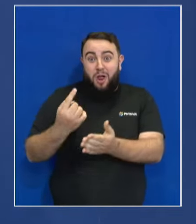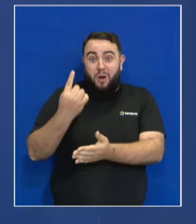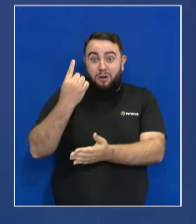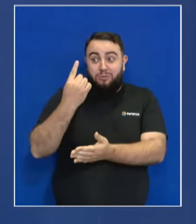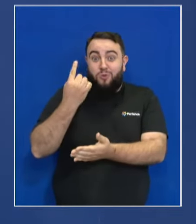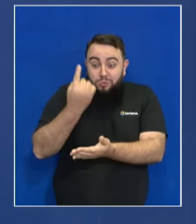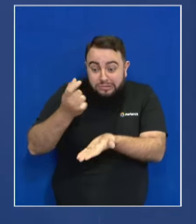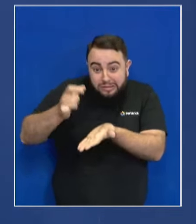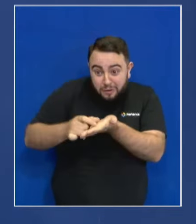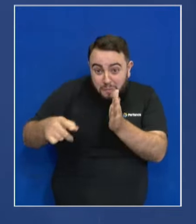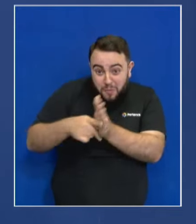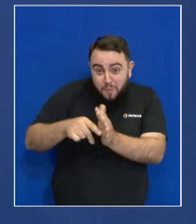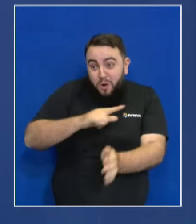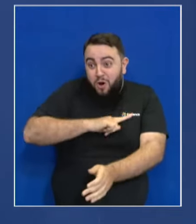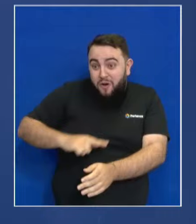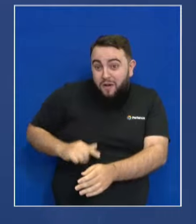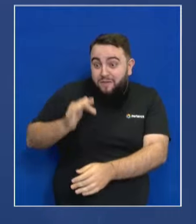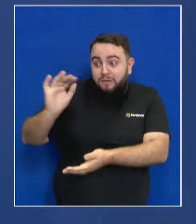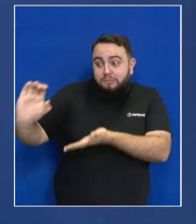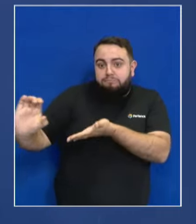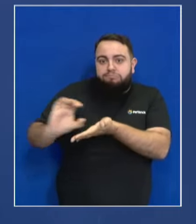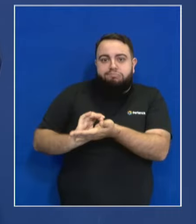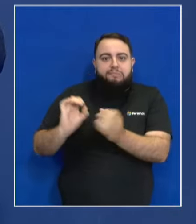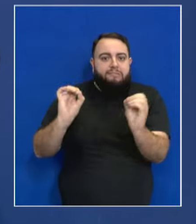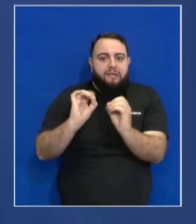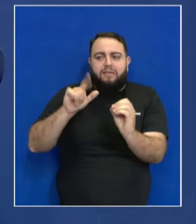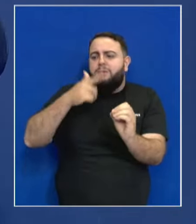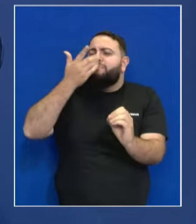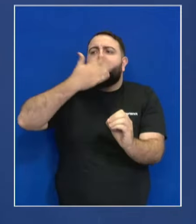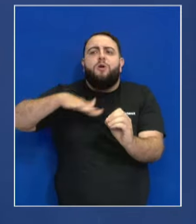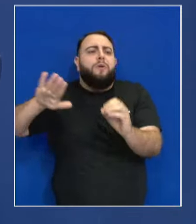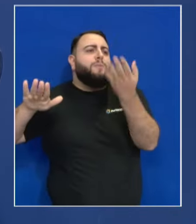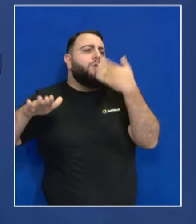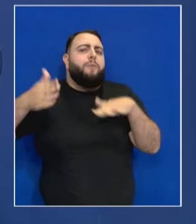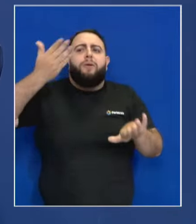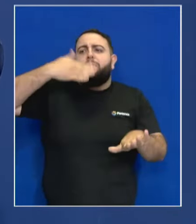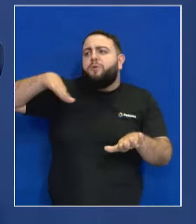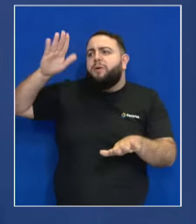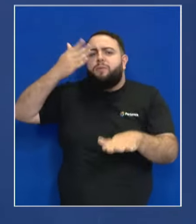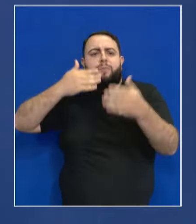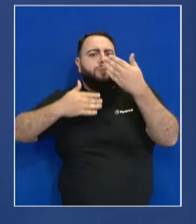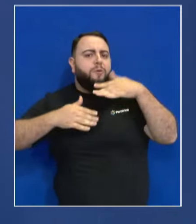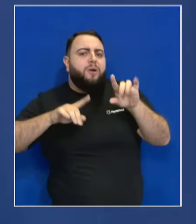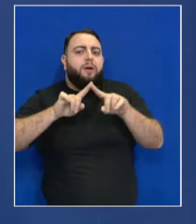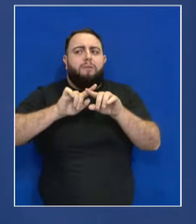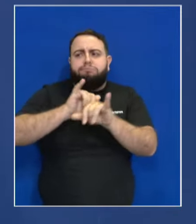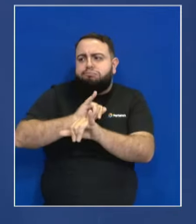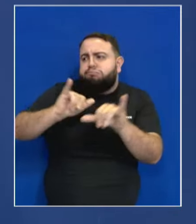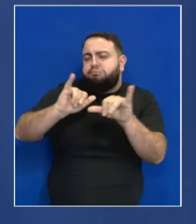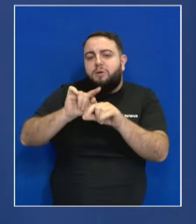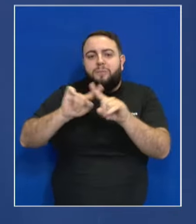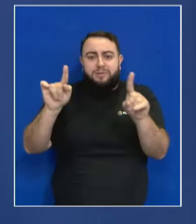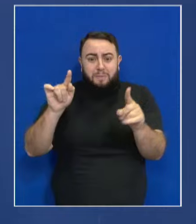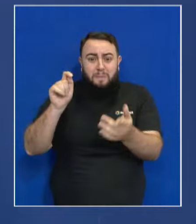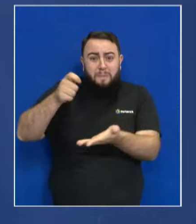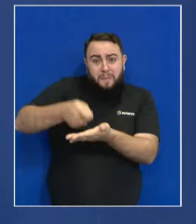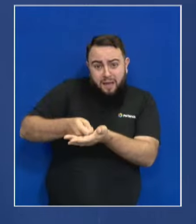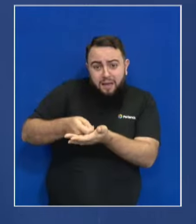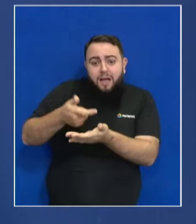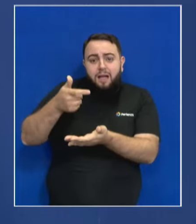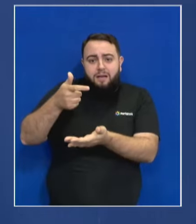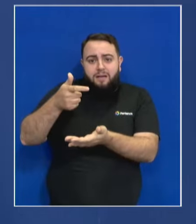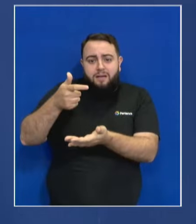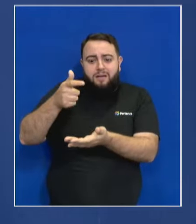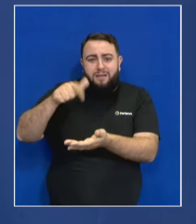federal. Promessa, promessa, promessa, promessa. Anúncios e anúncios e anúncios. Mas nós vamos pagar essas obras